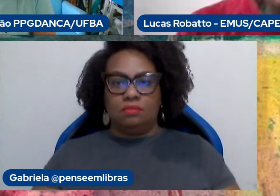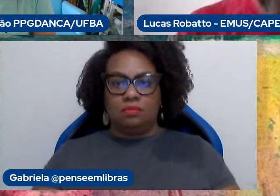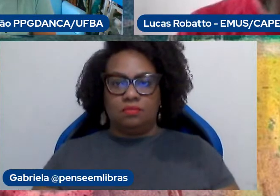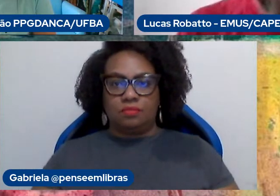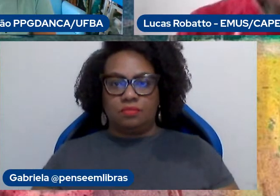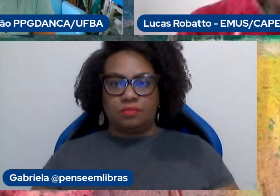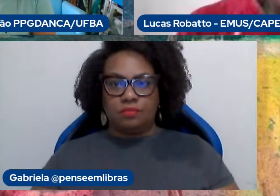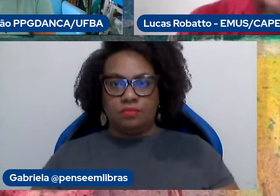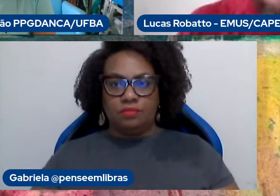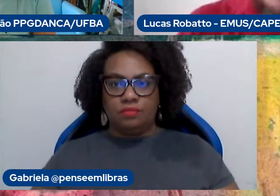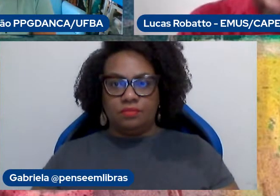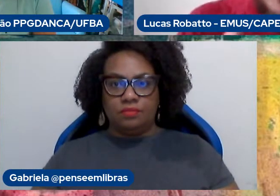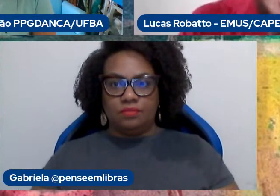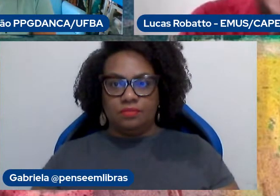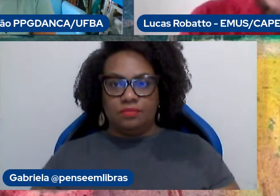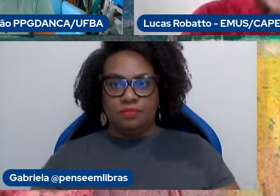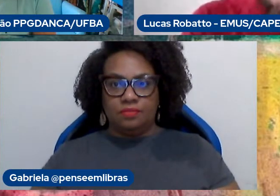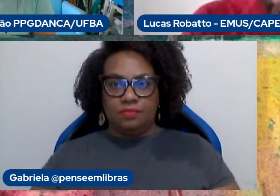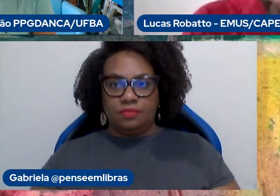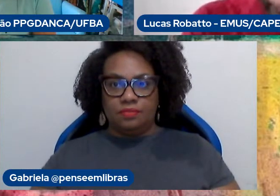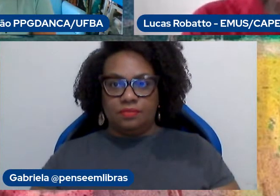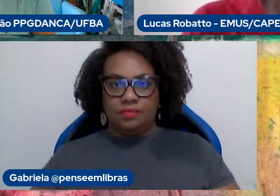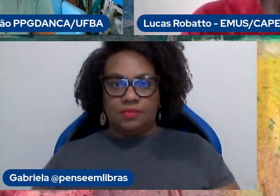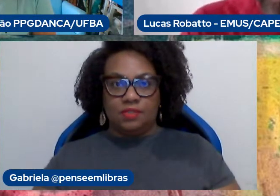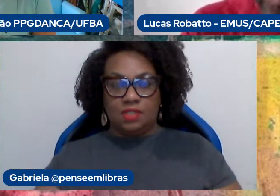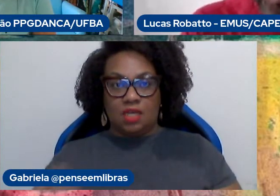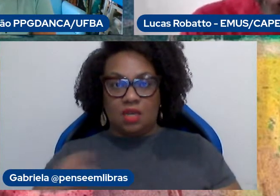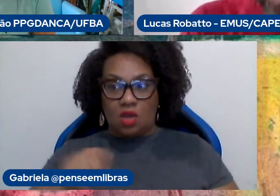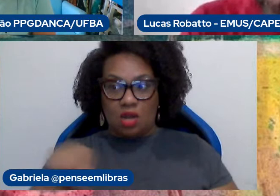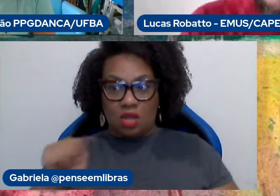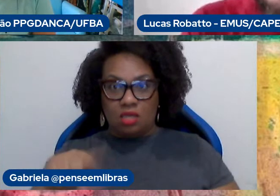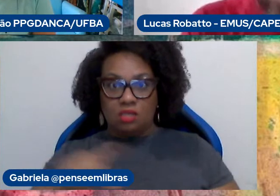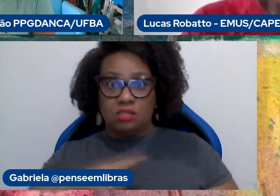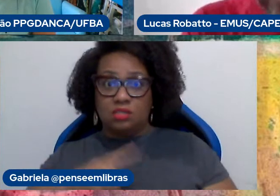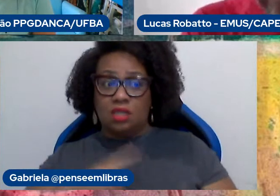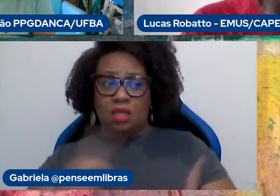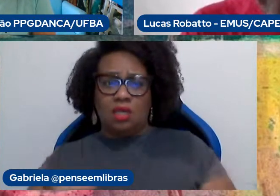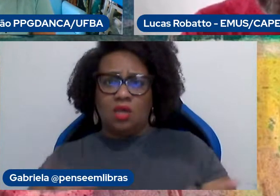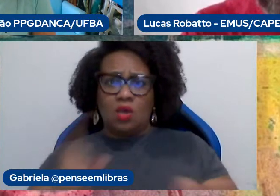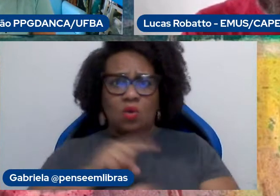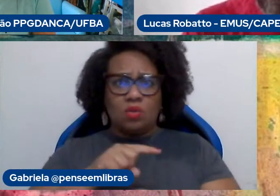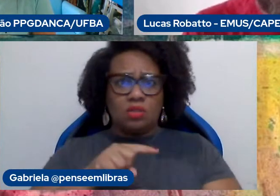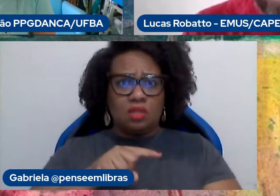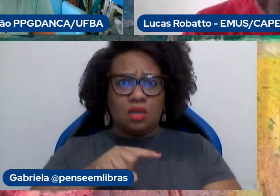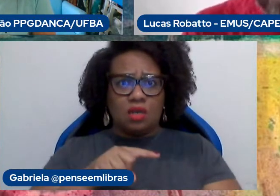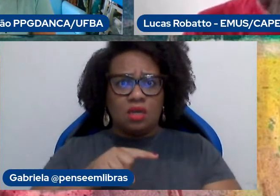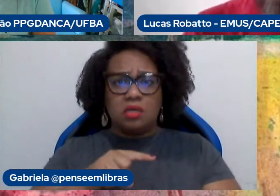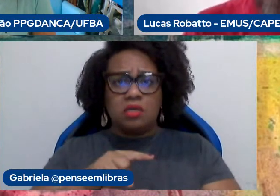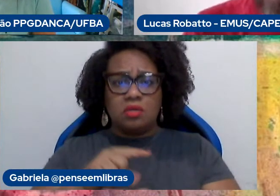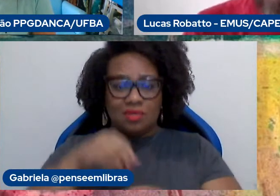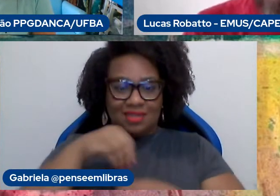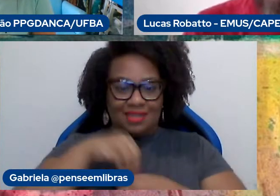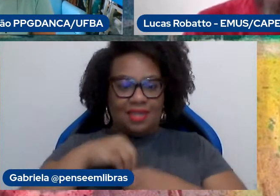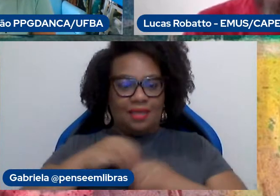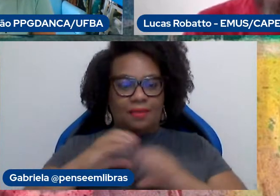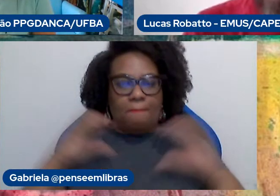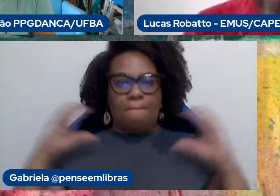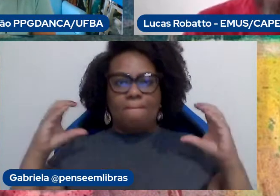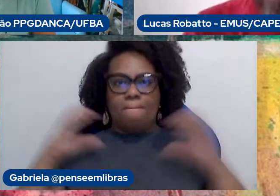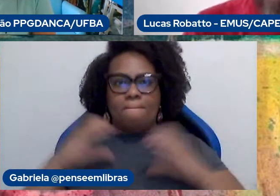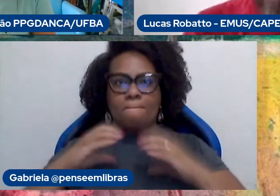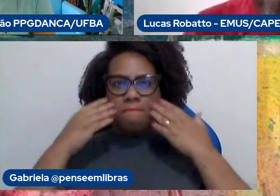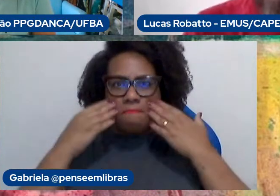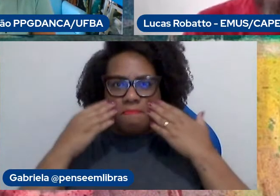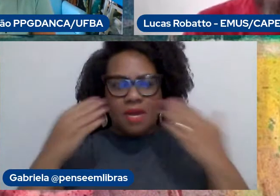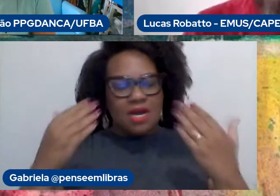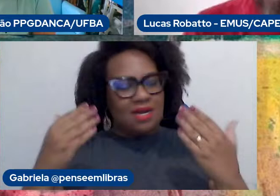Isso, agora, aqueles que são contrários internamente, eles não se pronunciam publicamente, é muito raro, a gente